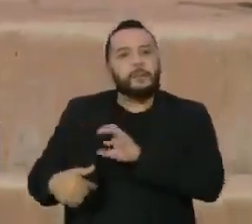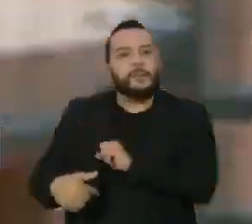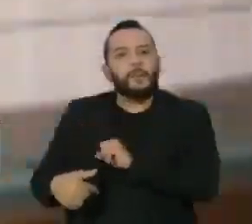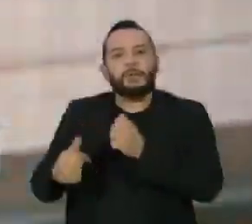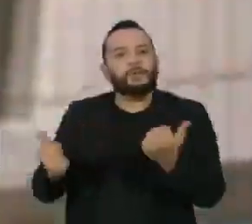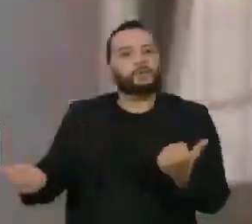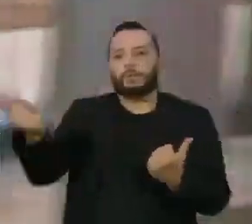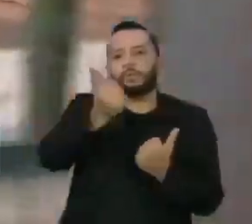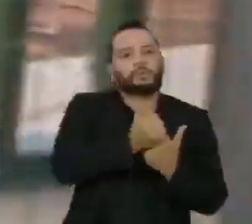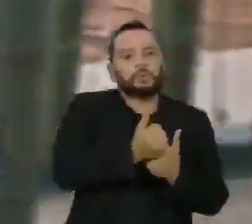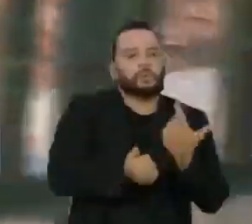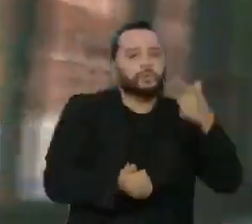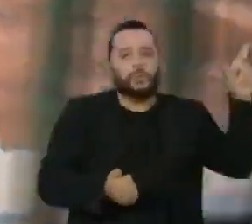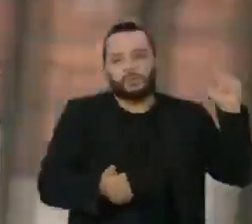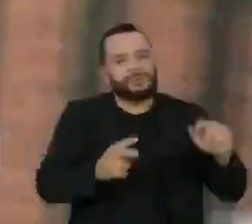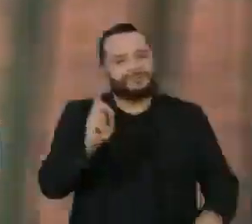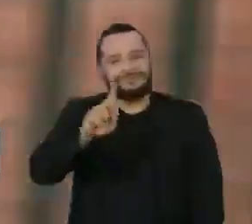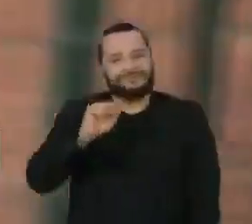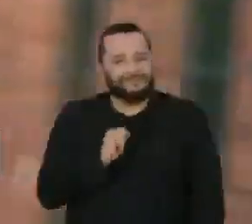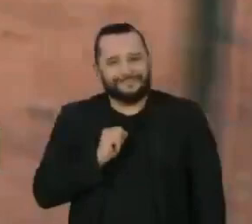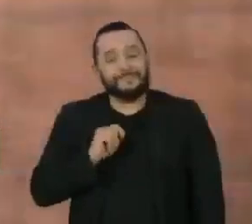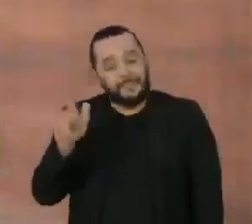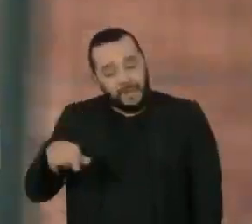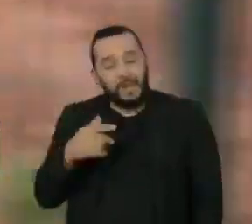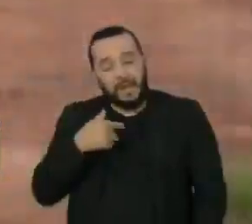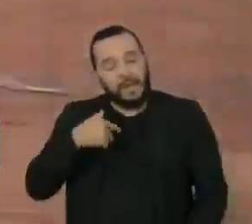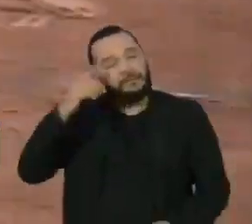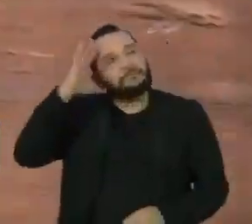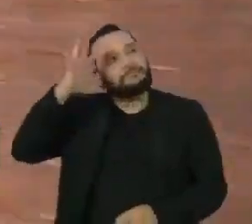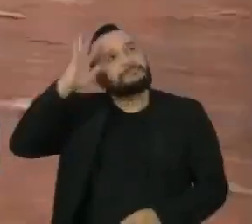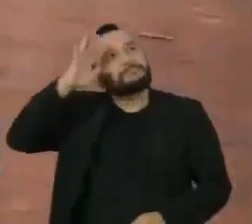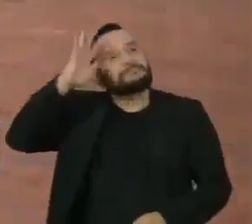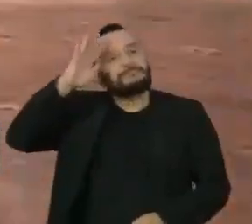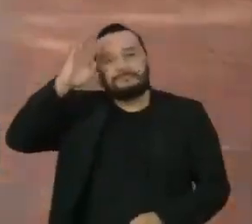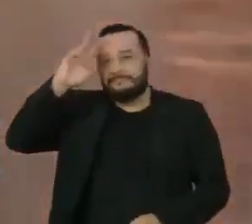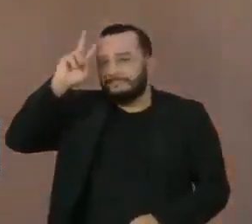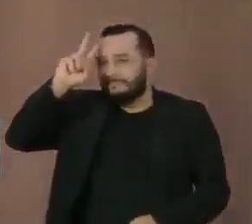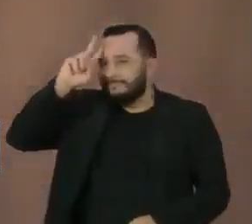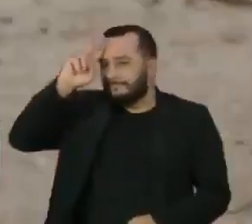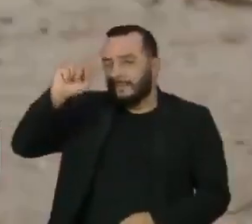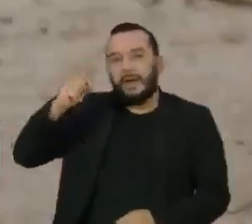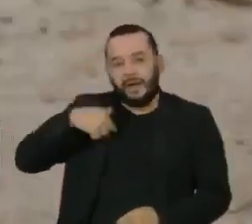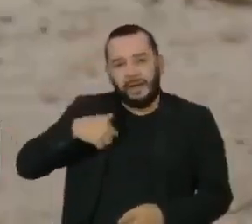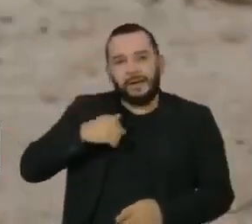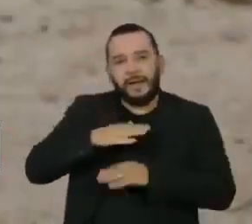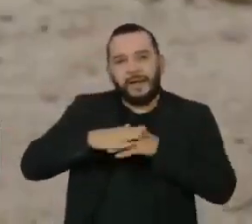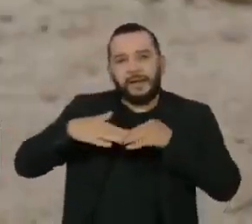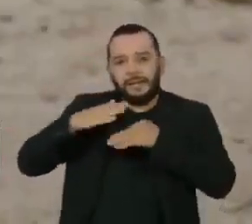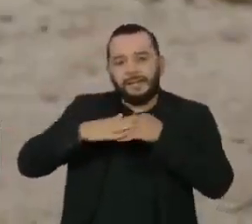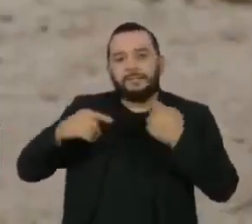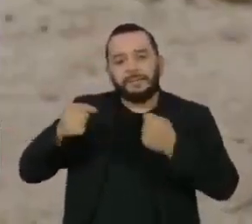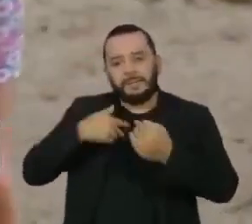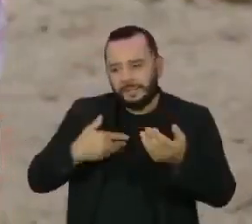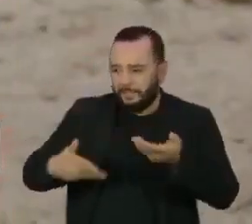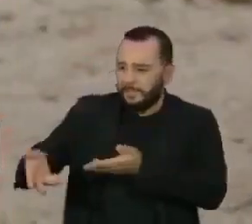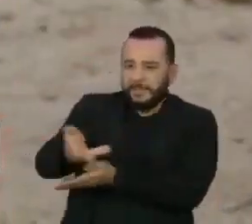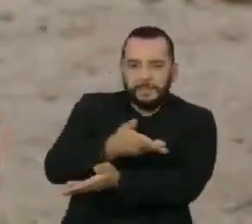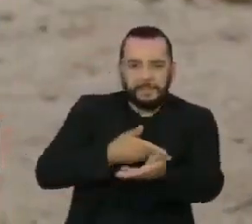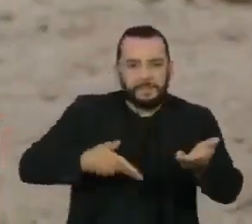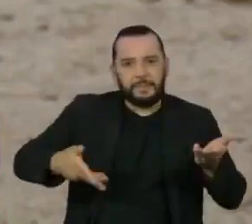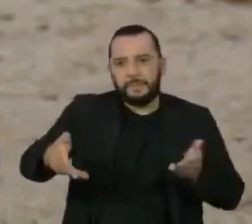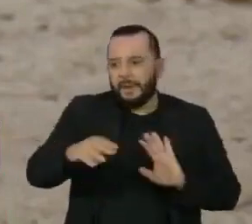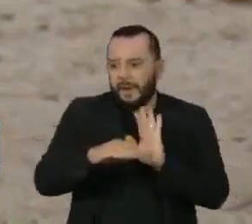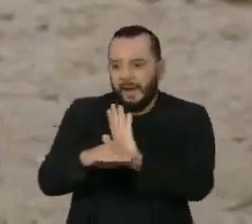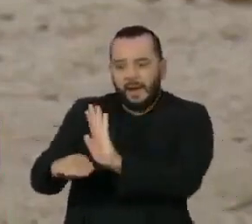cuidador por outro. Os esforços para que o cuidado seja o melhor possível dependem de uma boa rede de apoio e